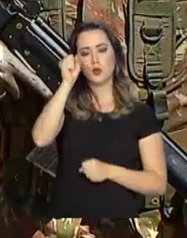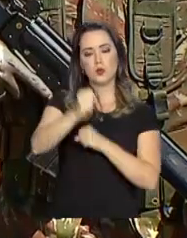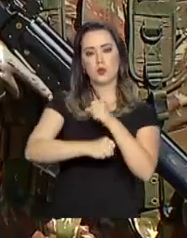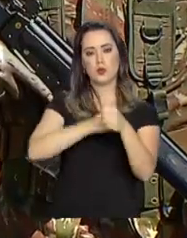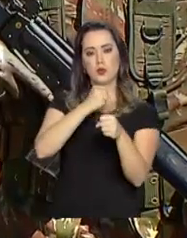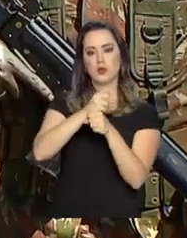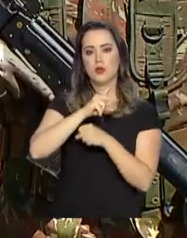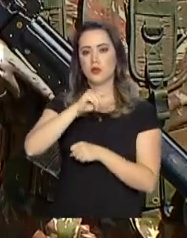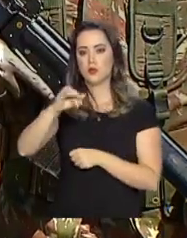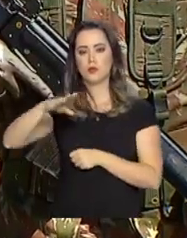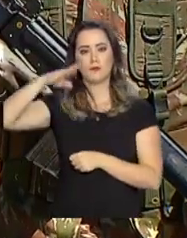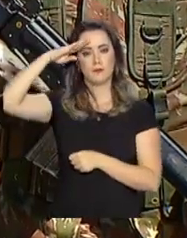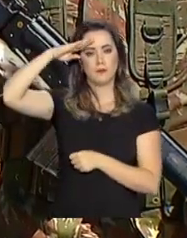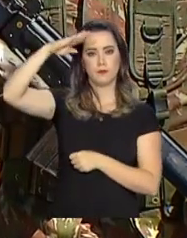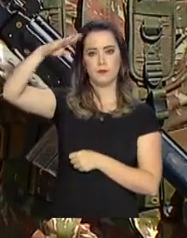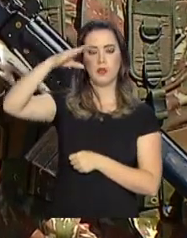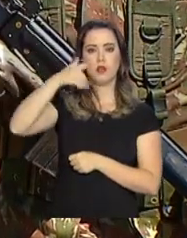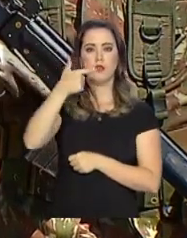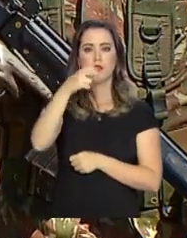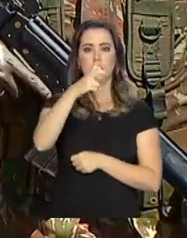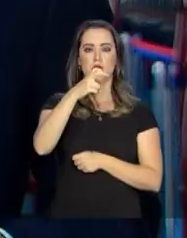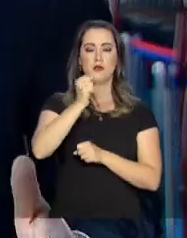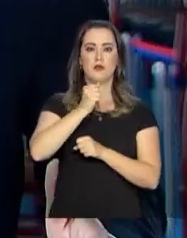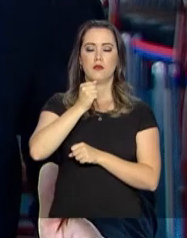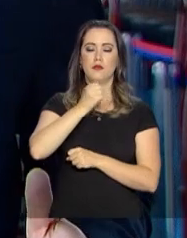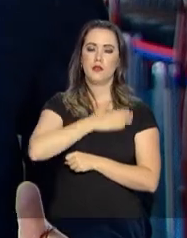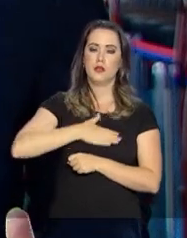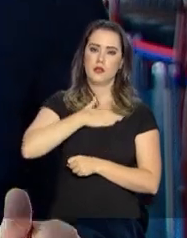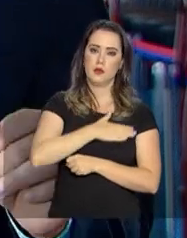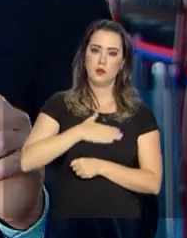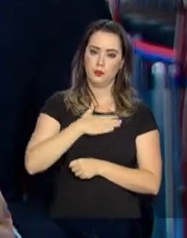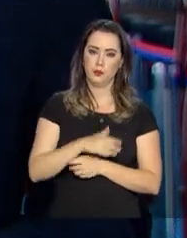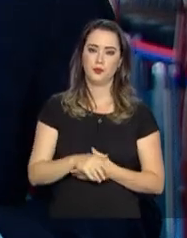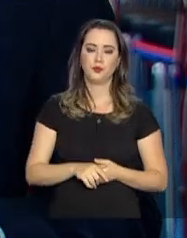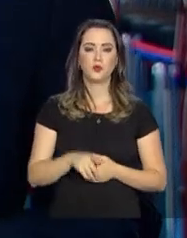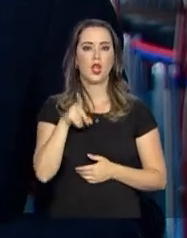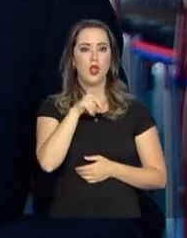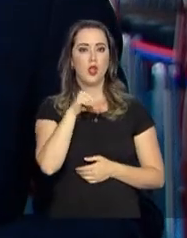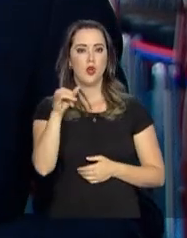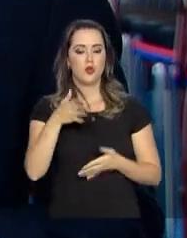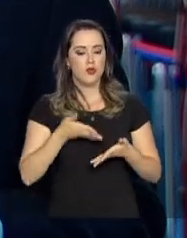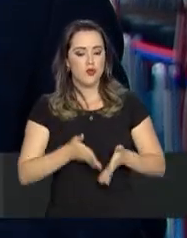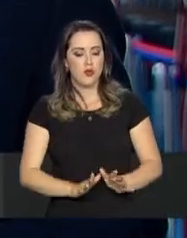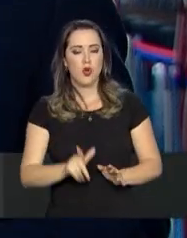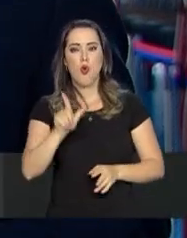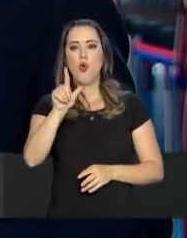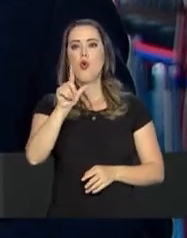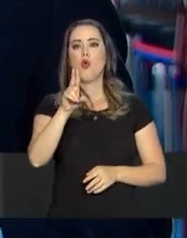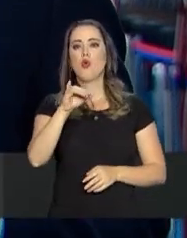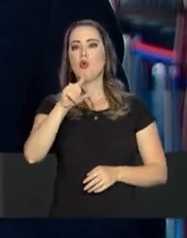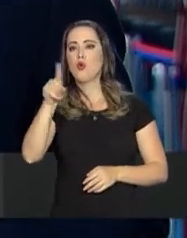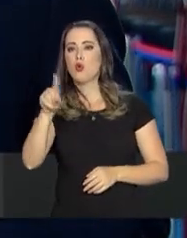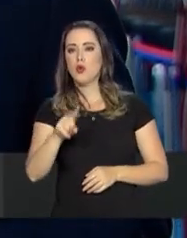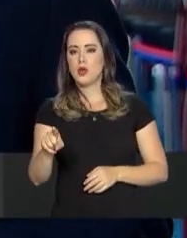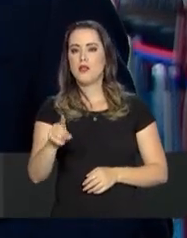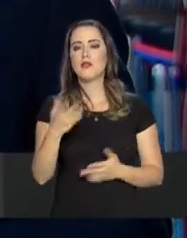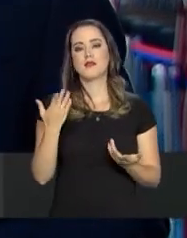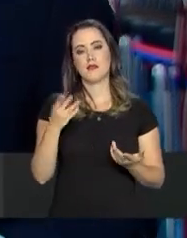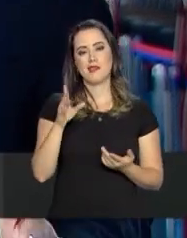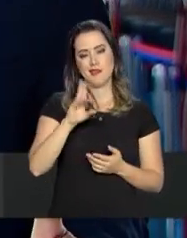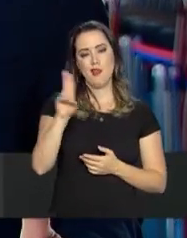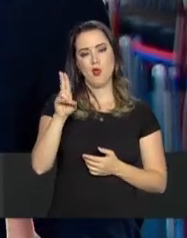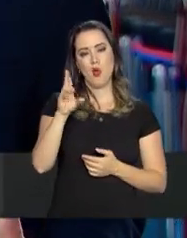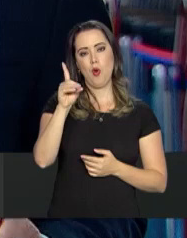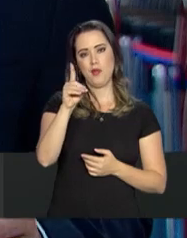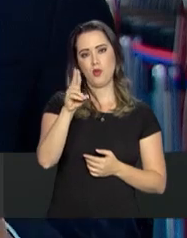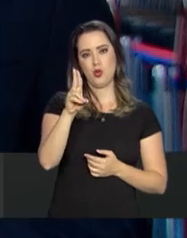anos o Dia do Soldado, em 25 de agosto. A data homenageia o nascimento de Luiz Alves de Lima e Silva, o Duque de Caxias,